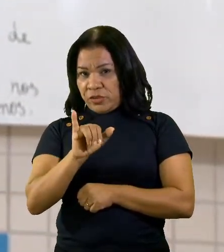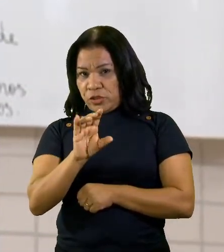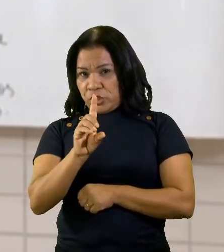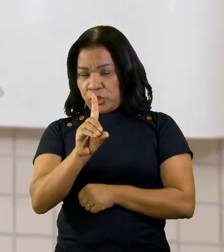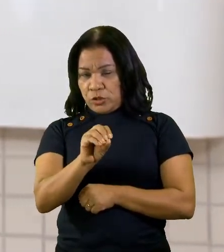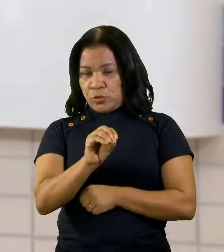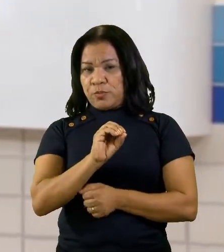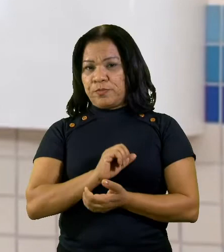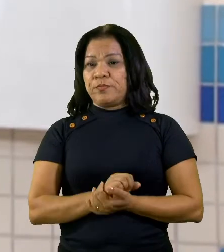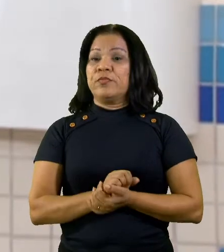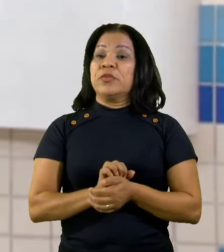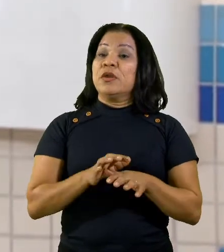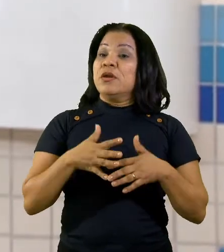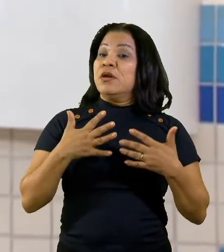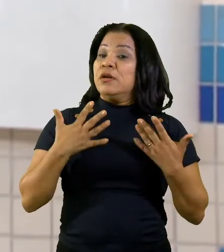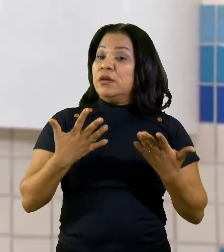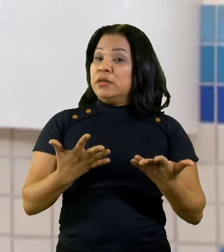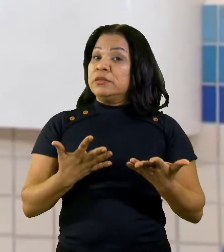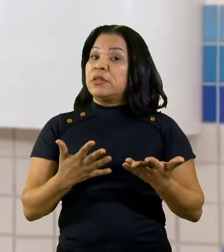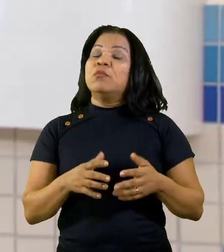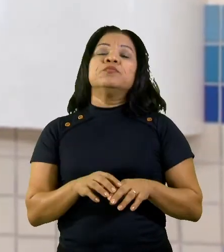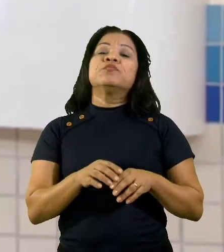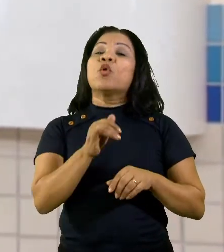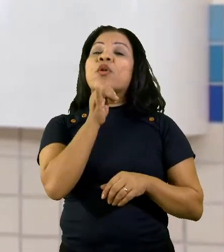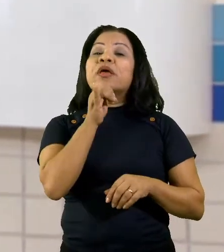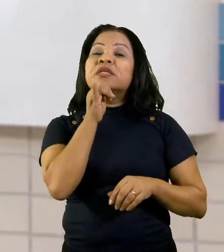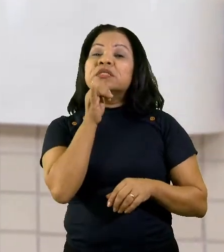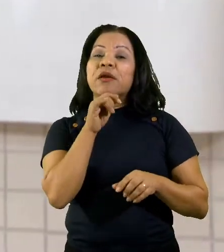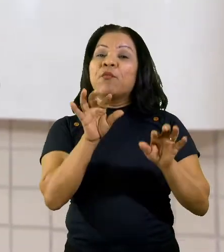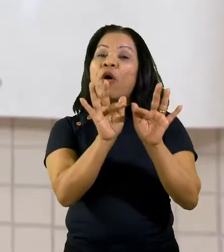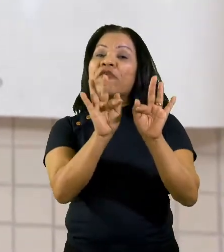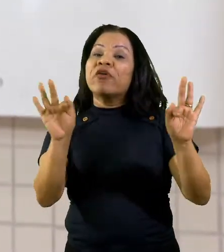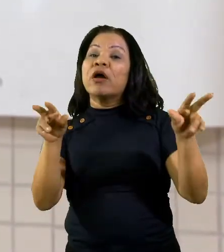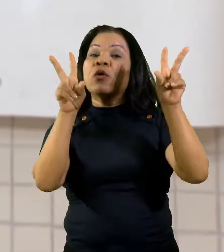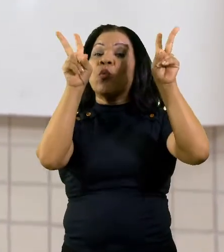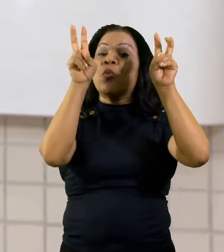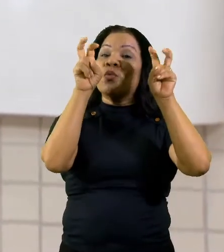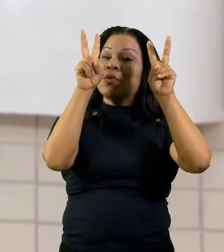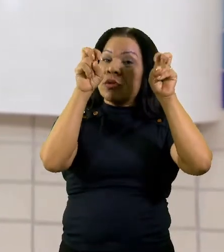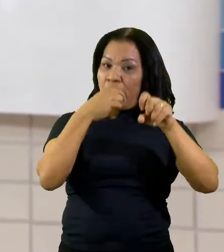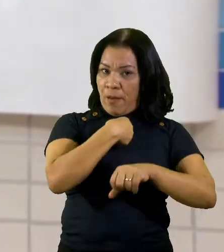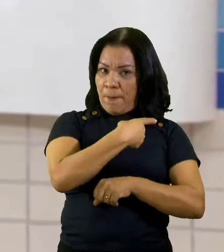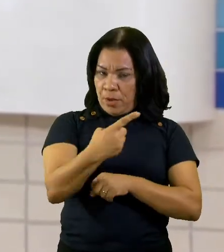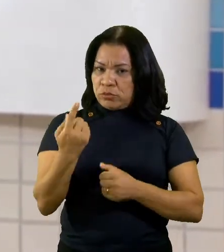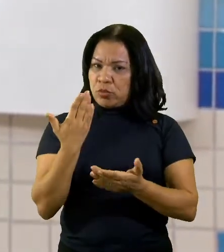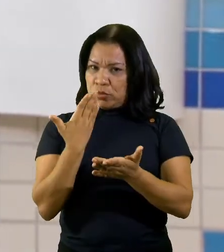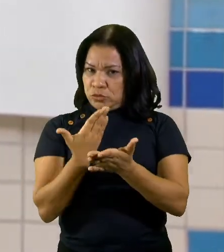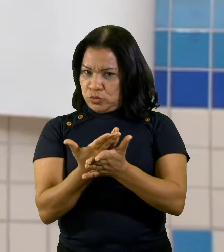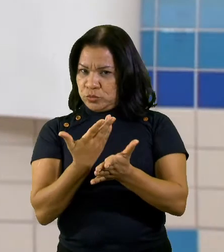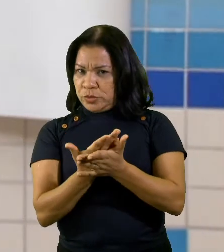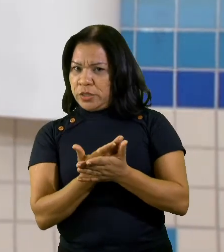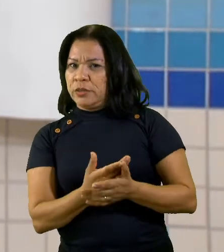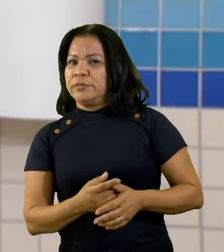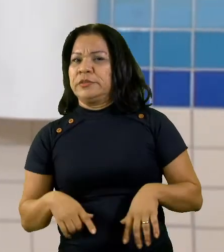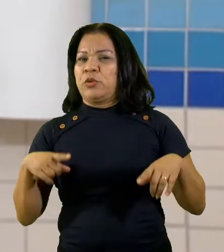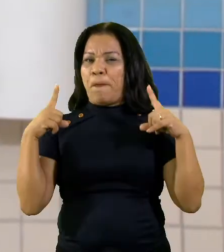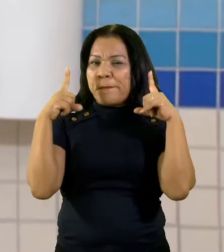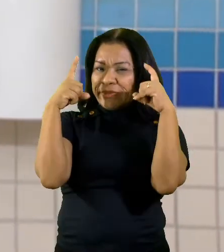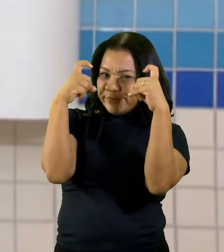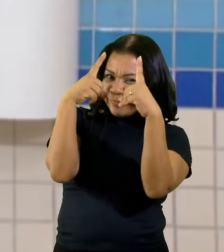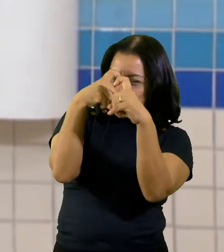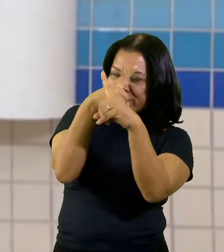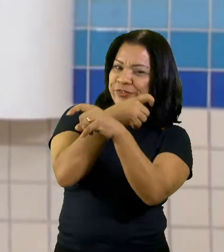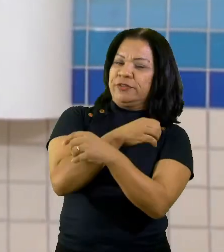Os temas sobre os quais estudamos são bastante complexos. Olha aqui o pronome quais,